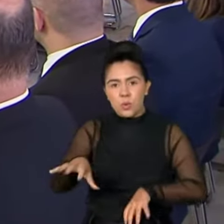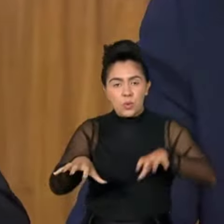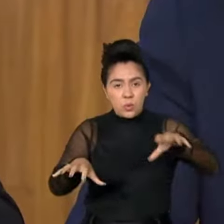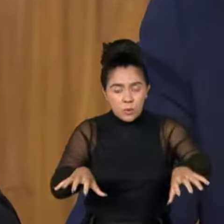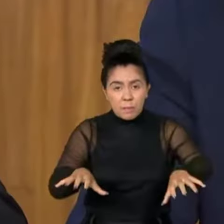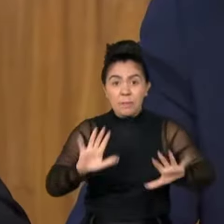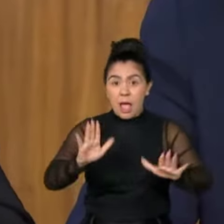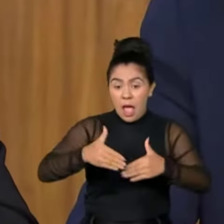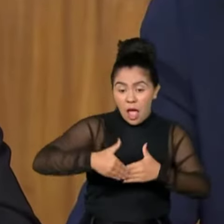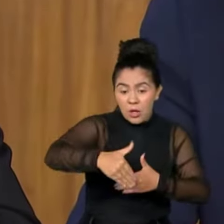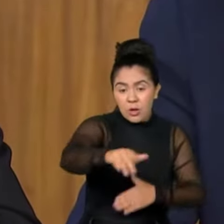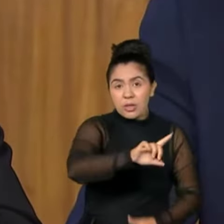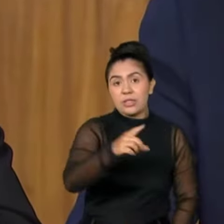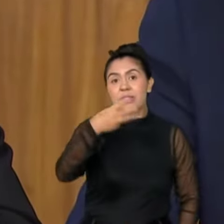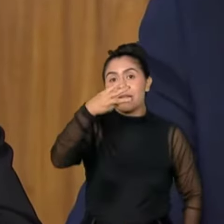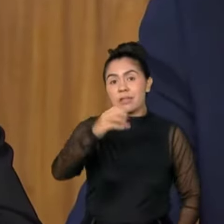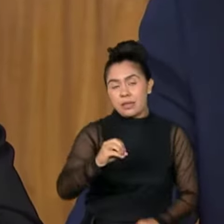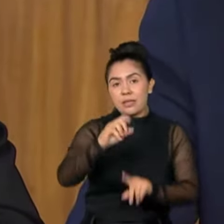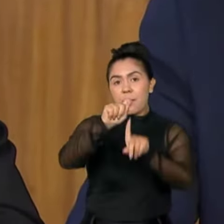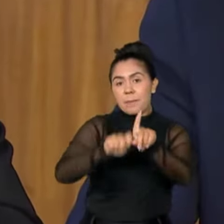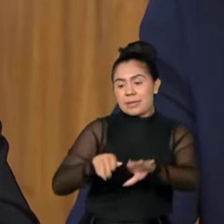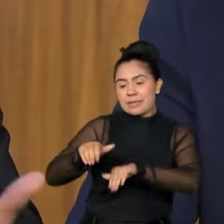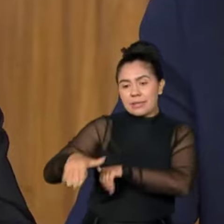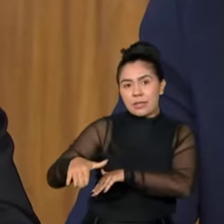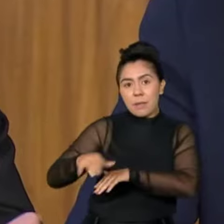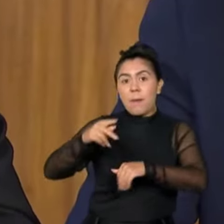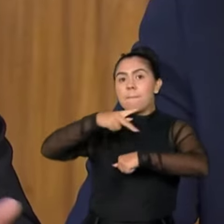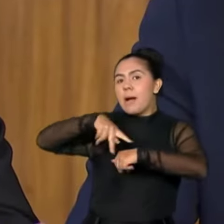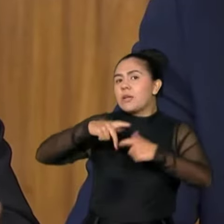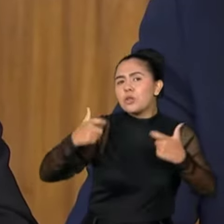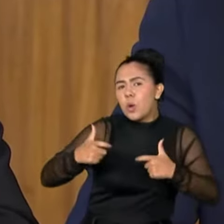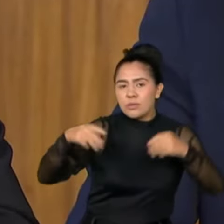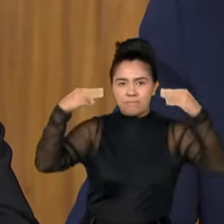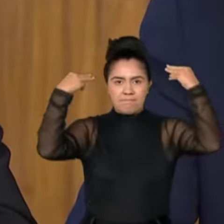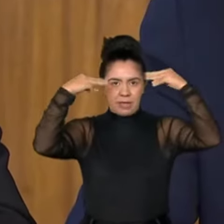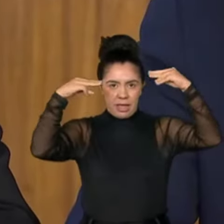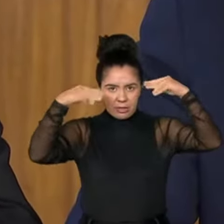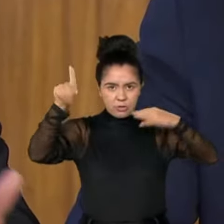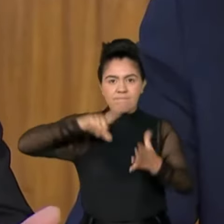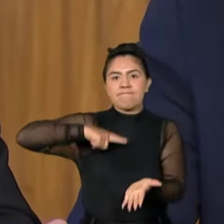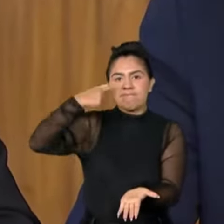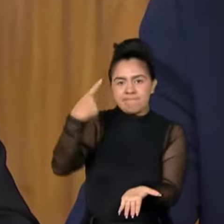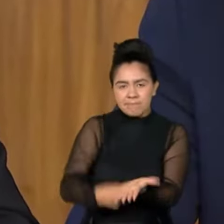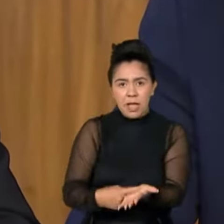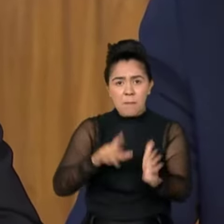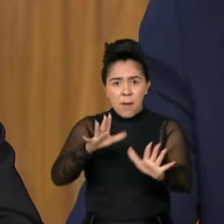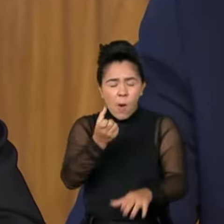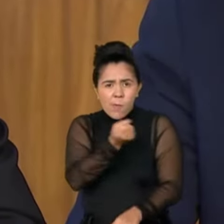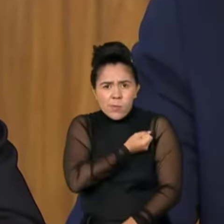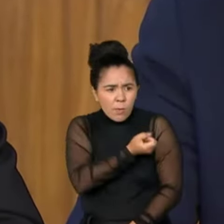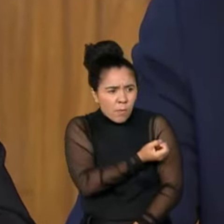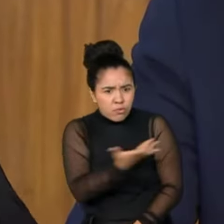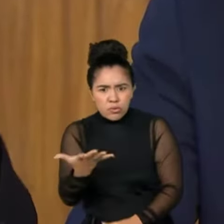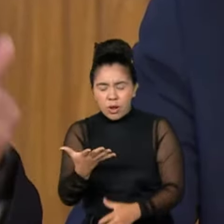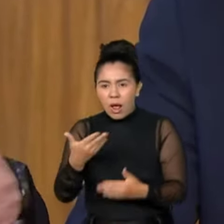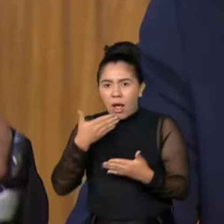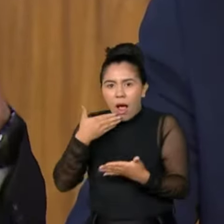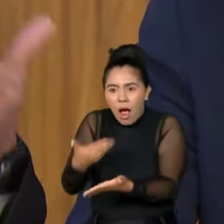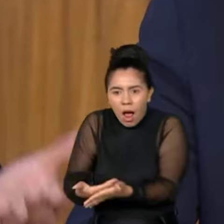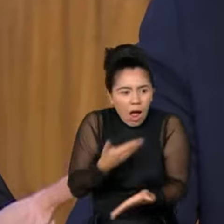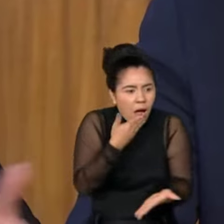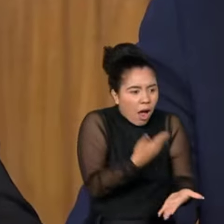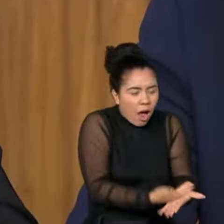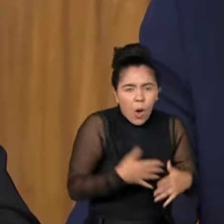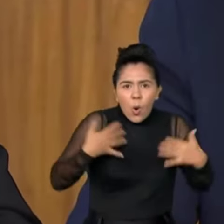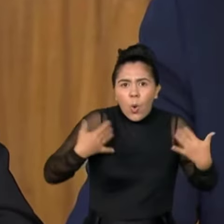No dia 30 de setembro E os números não param de nos surpreender E surpreender